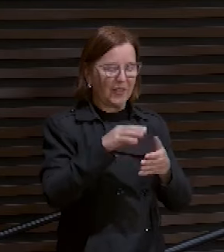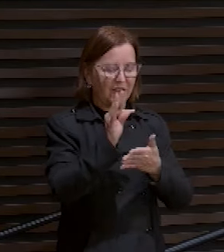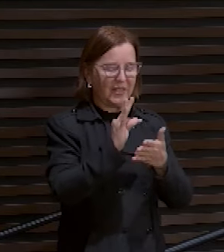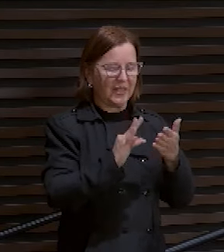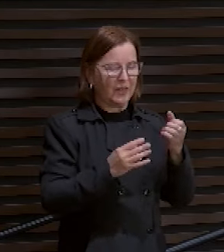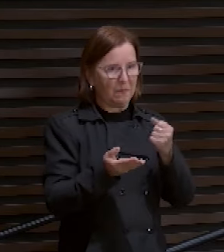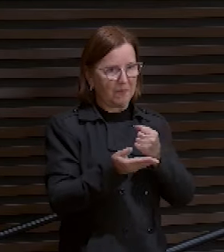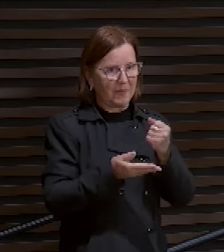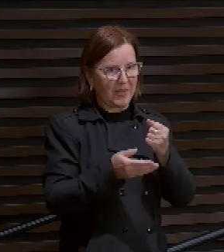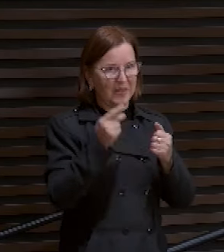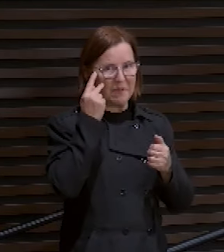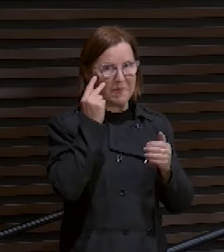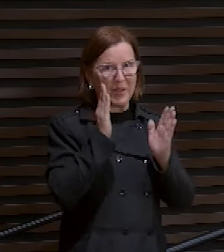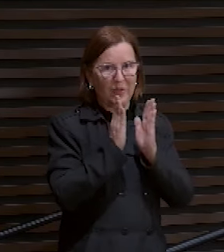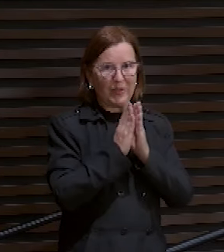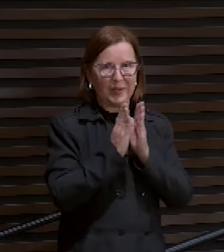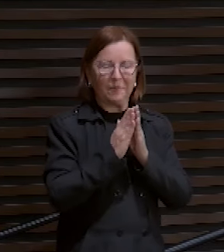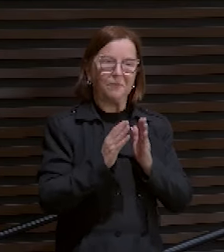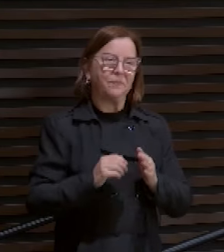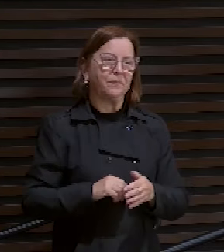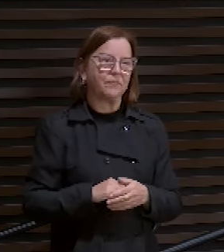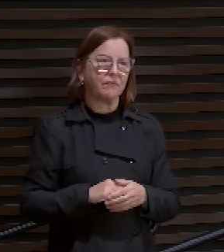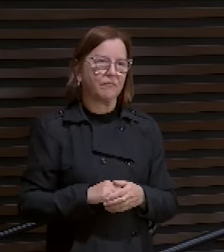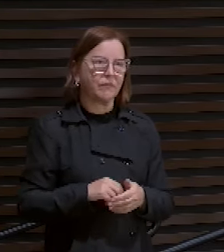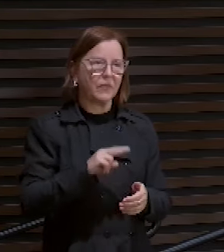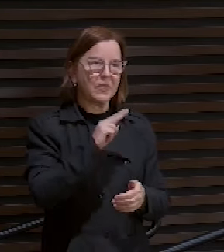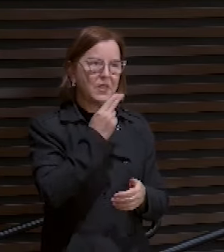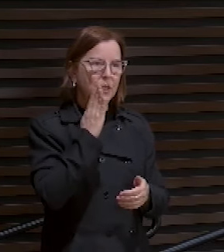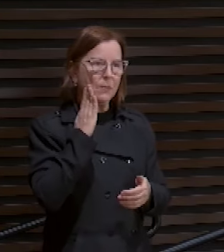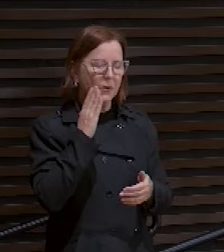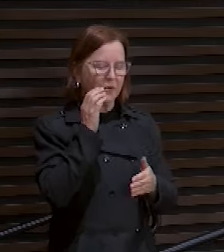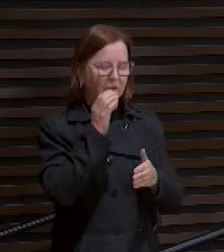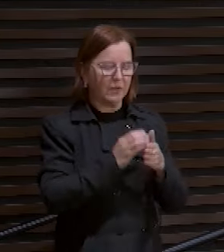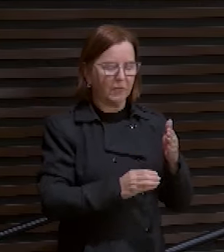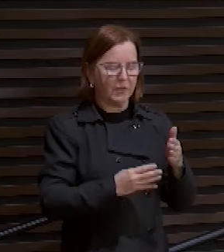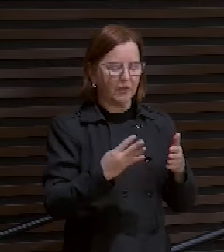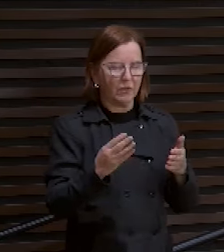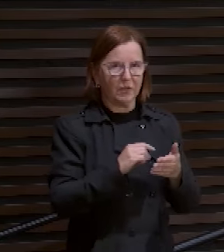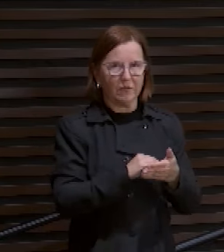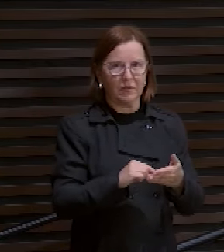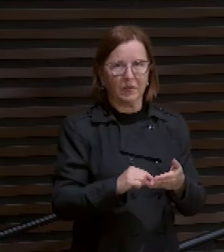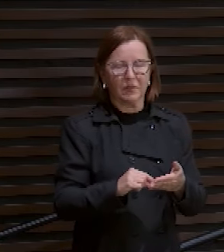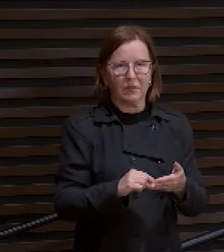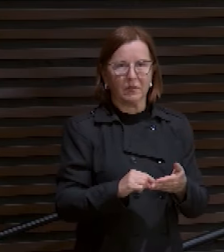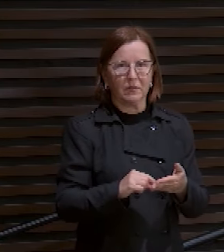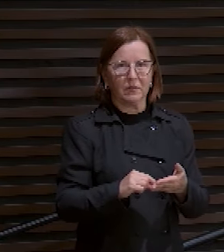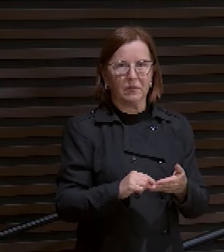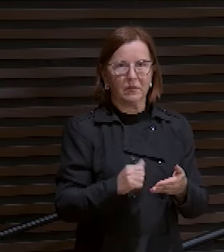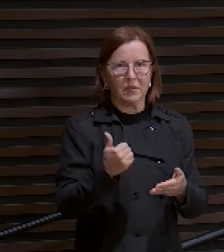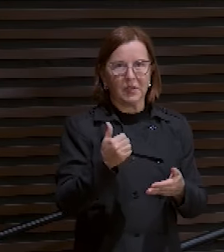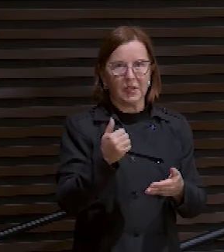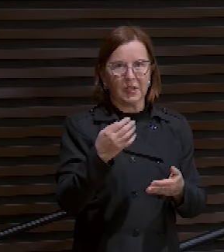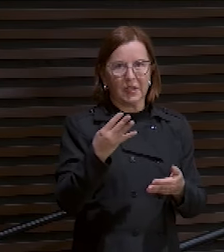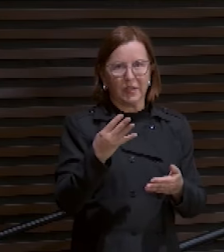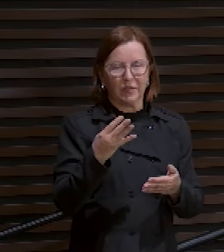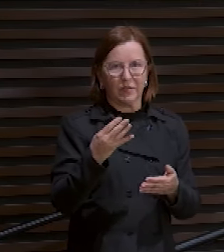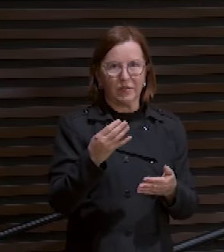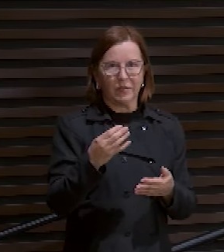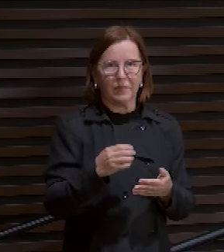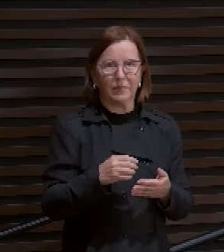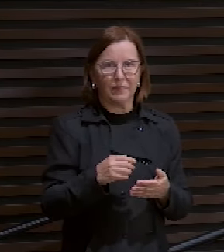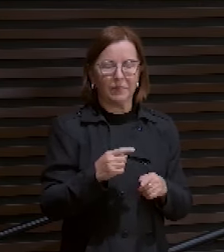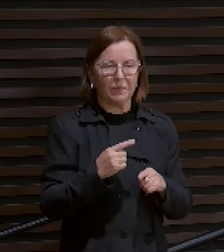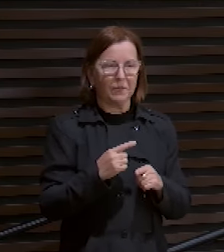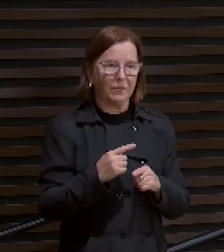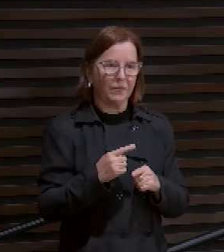base para a gente orar. Hebreus 4, 14 e 15. Porque não temos um sumo sacerdote,